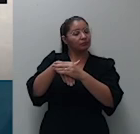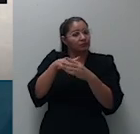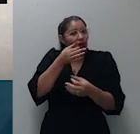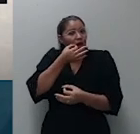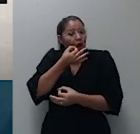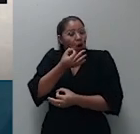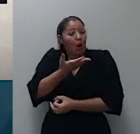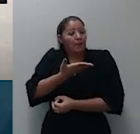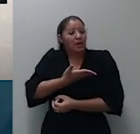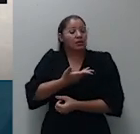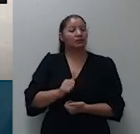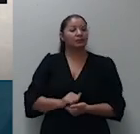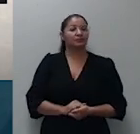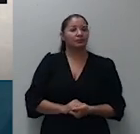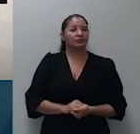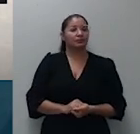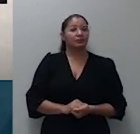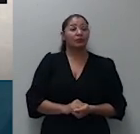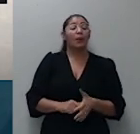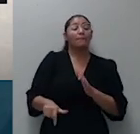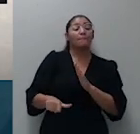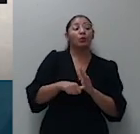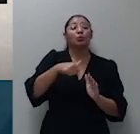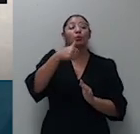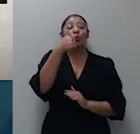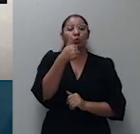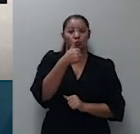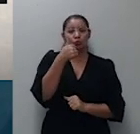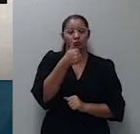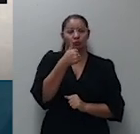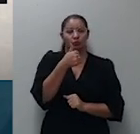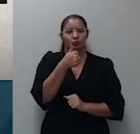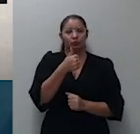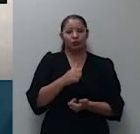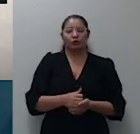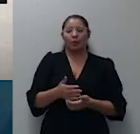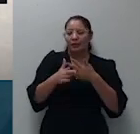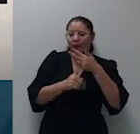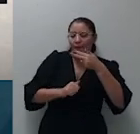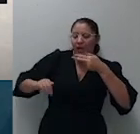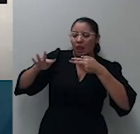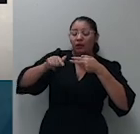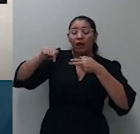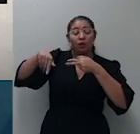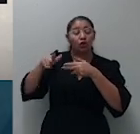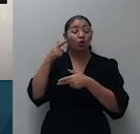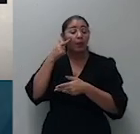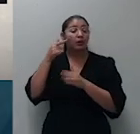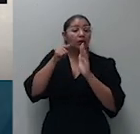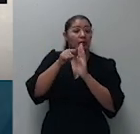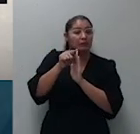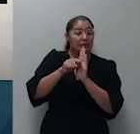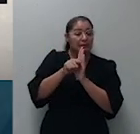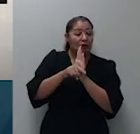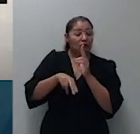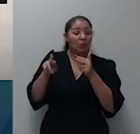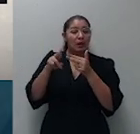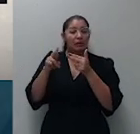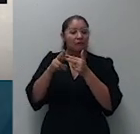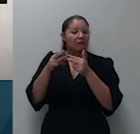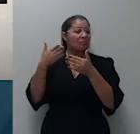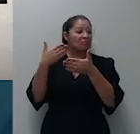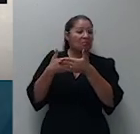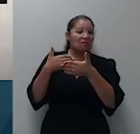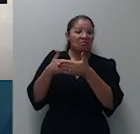ali ponto um conforme disposto pela jurisprudência desta casa a análise do recurso especial não esbarra nos óbitos previstos na